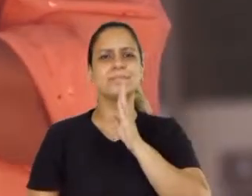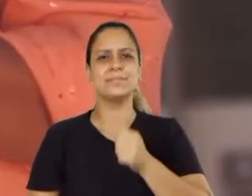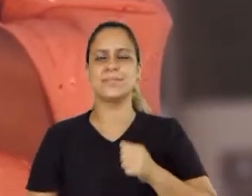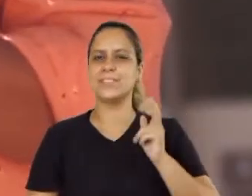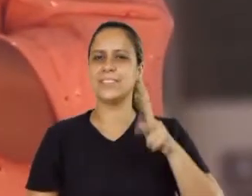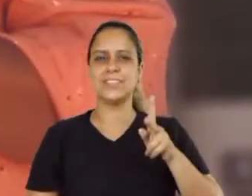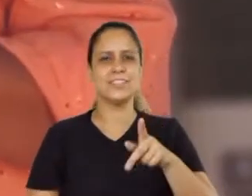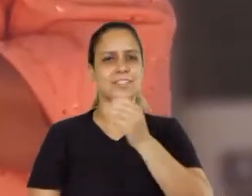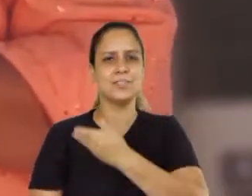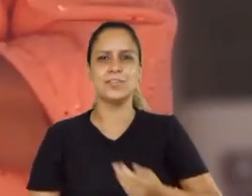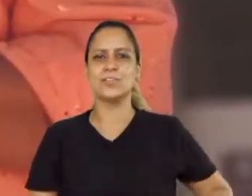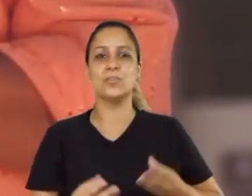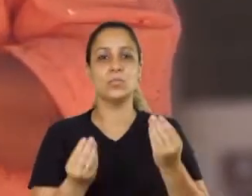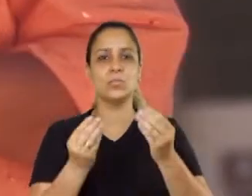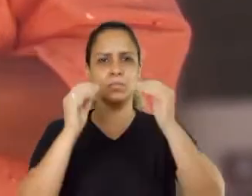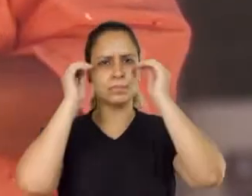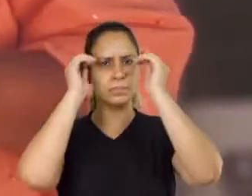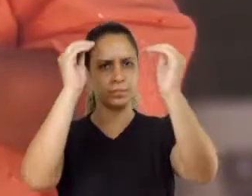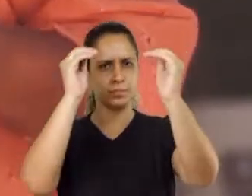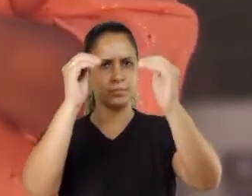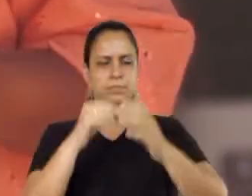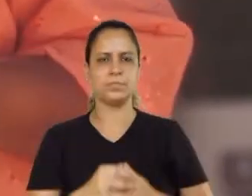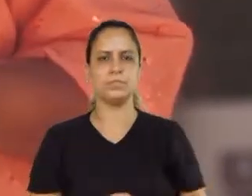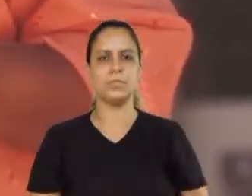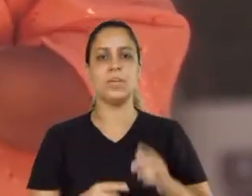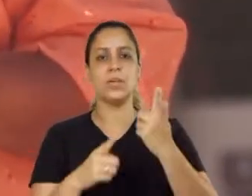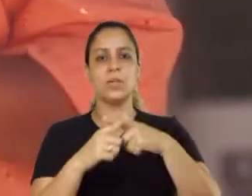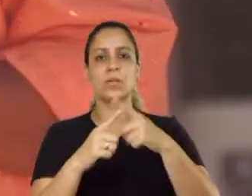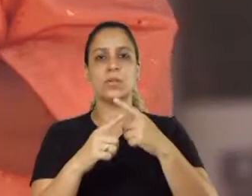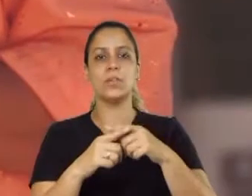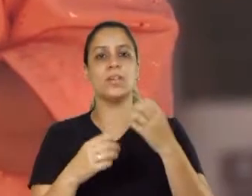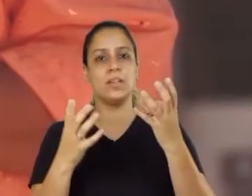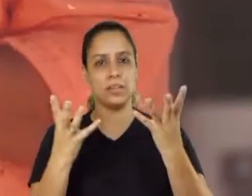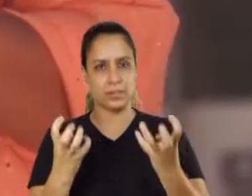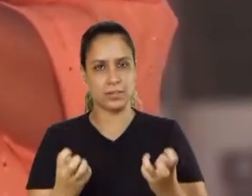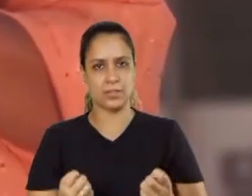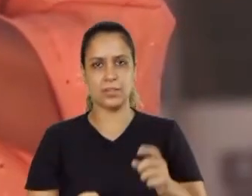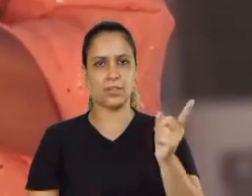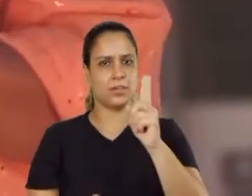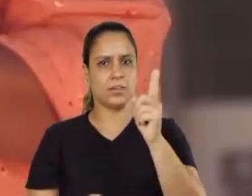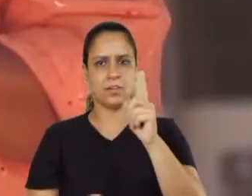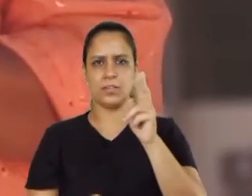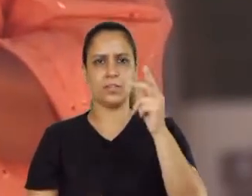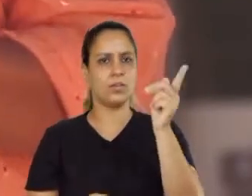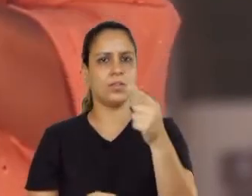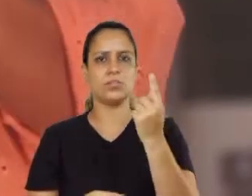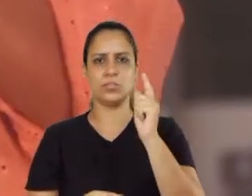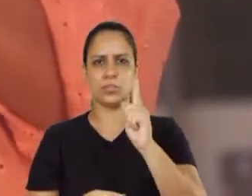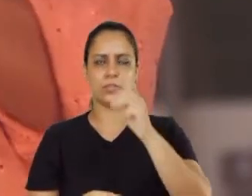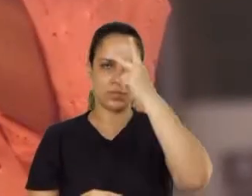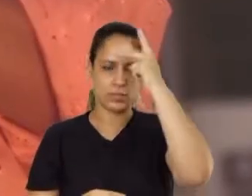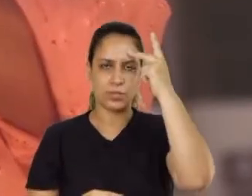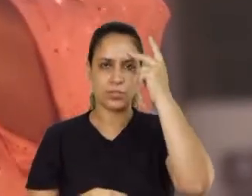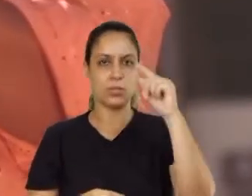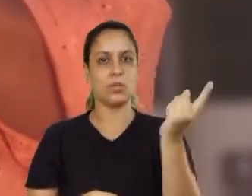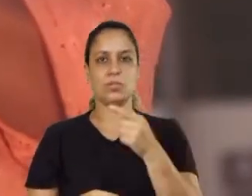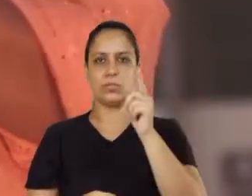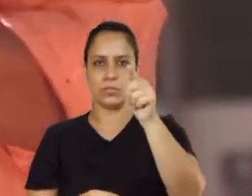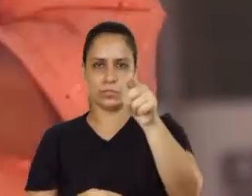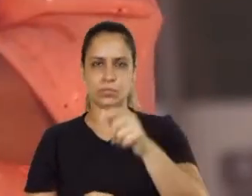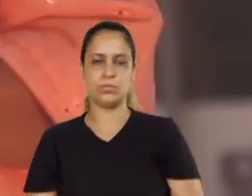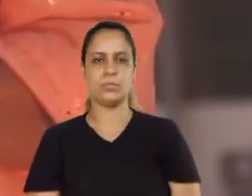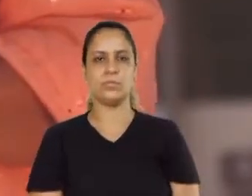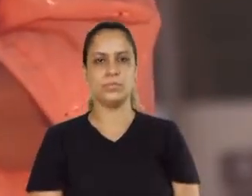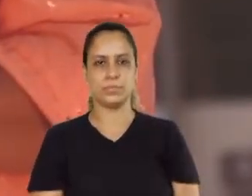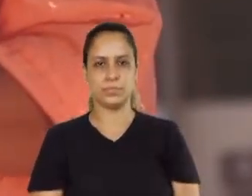Mas o Edinho você conhece. Sempre governou com ética e transparência. Porque o compromisso dele não é com um grupo, o